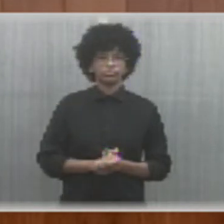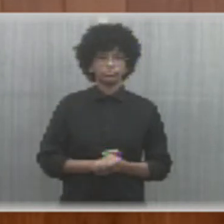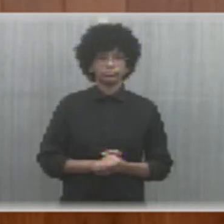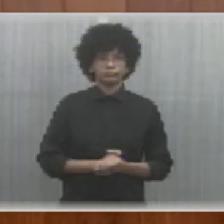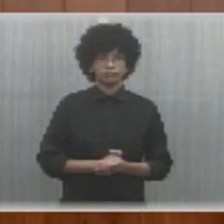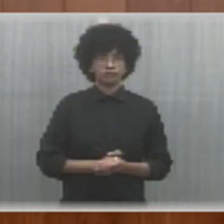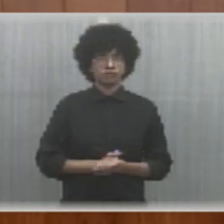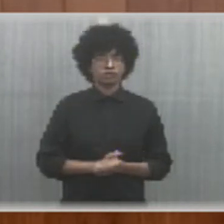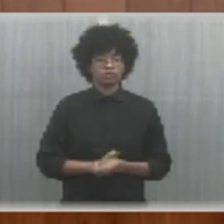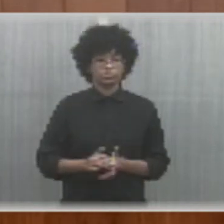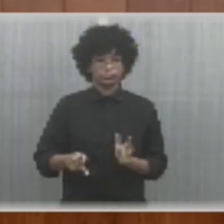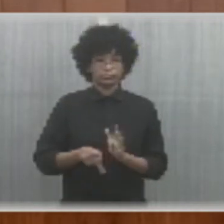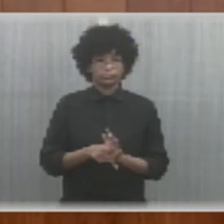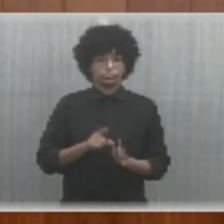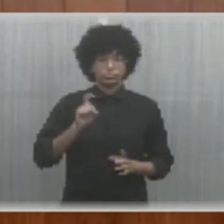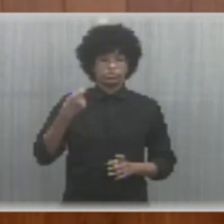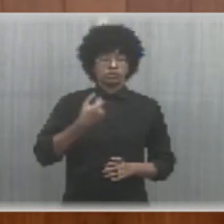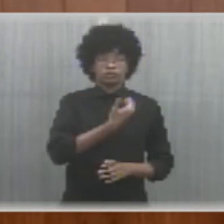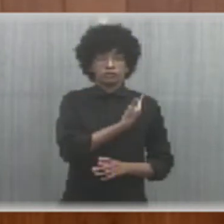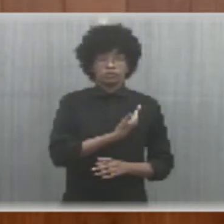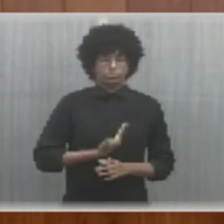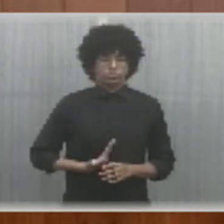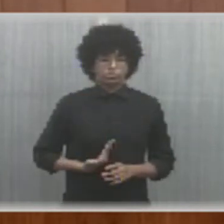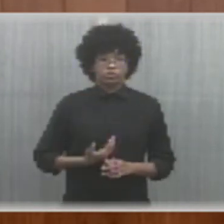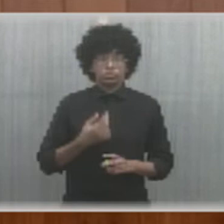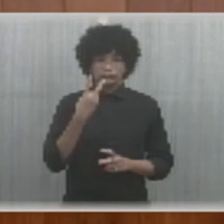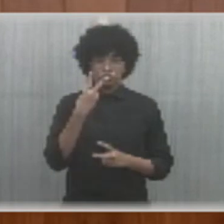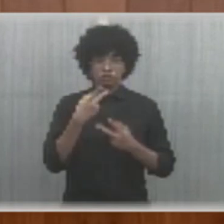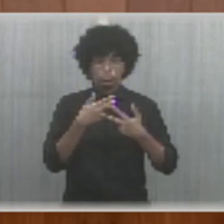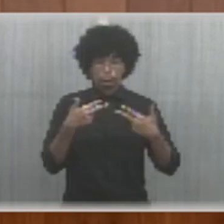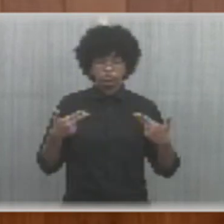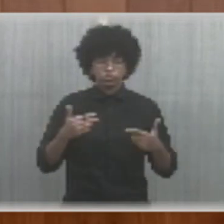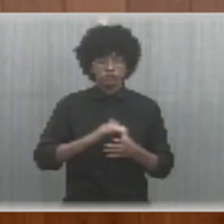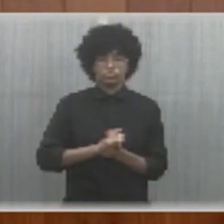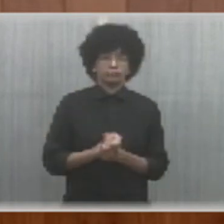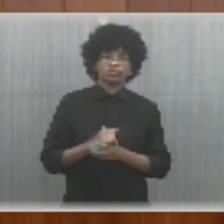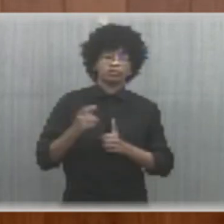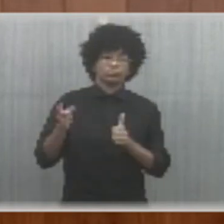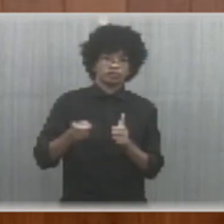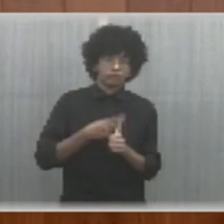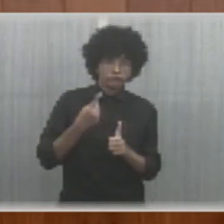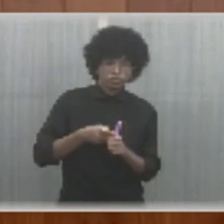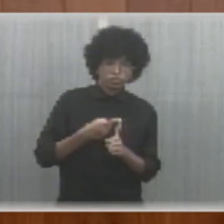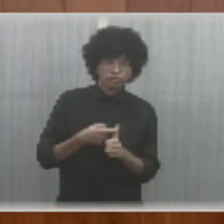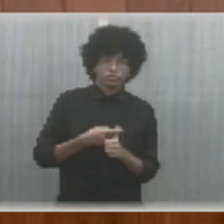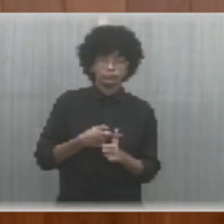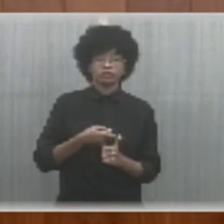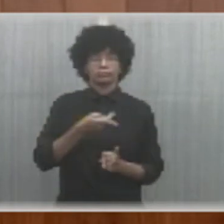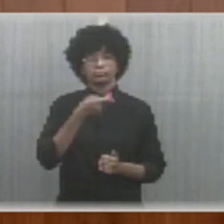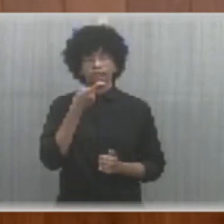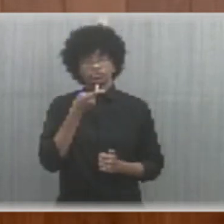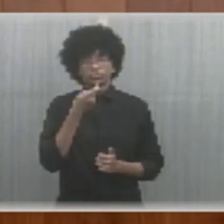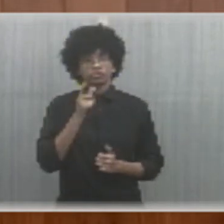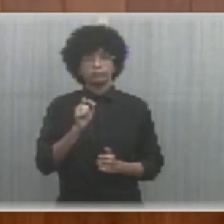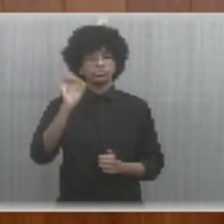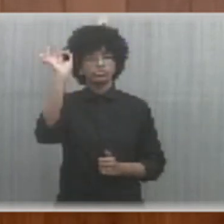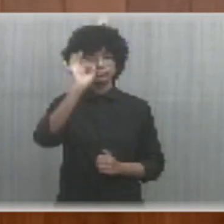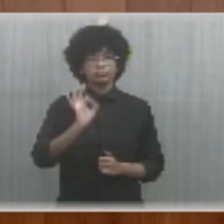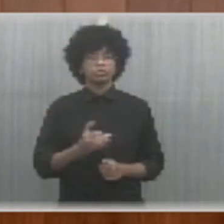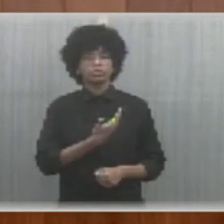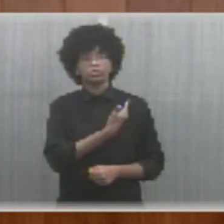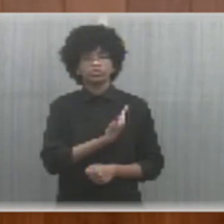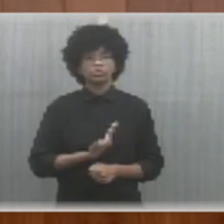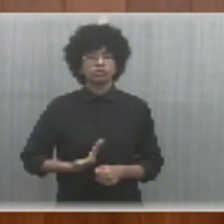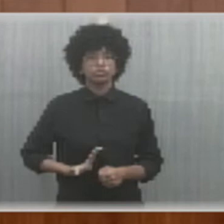entrevista do ex-governador, me chamou a atenção. Primeiro, ele dizer que nenhum governador